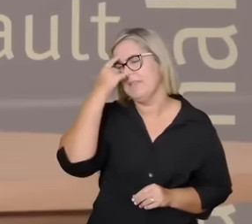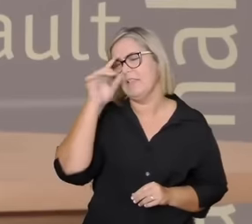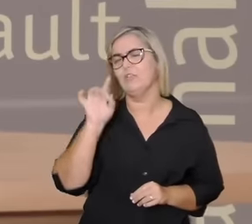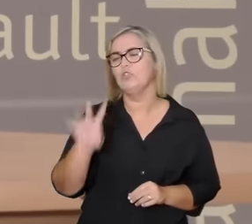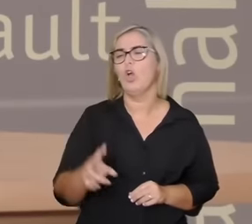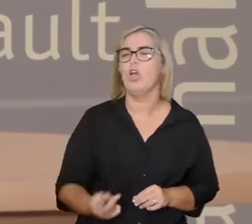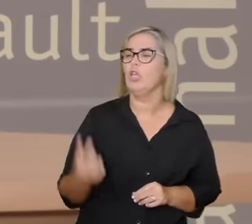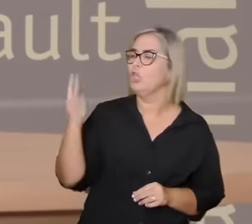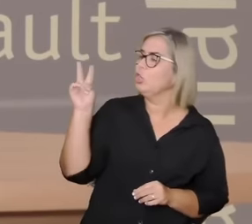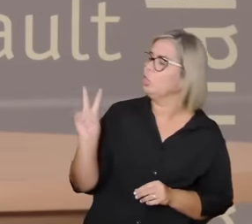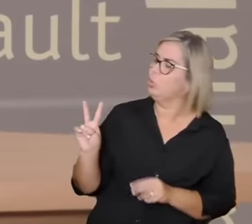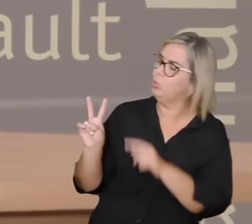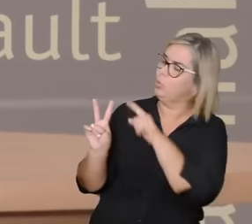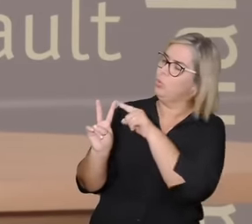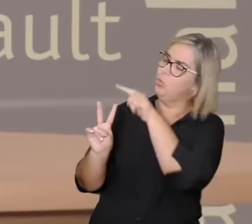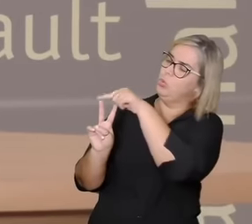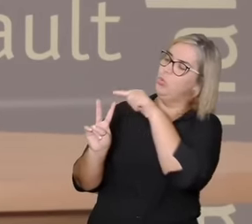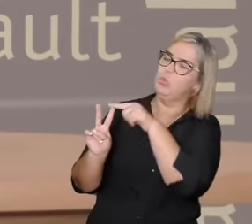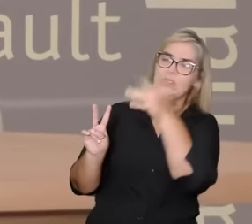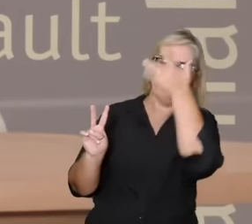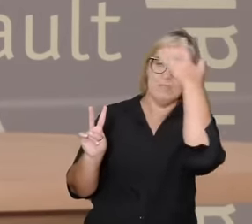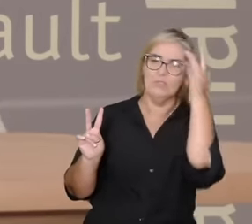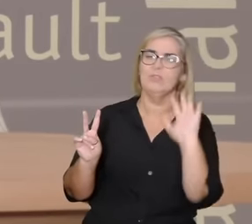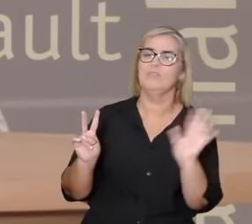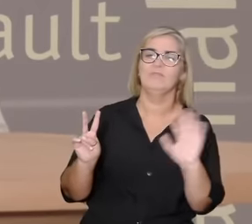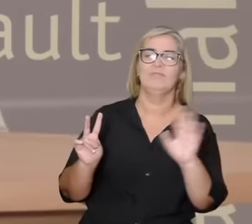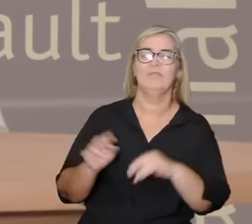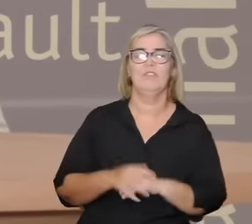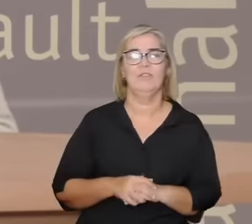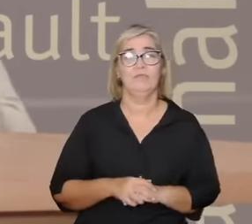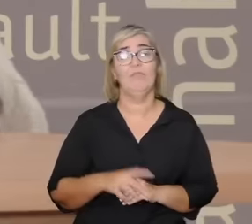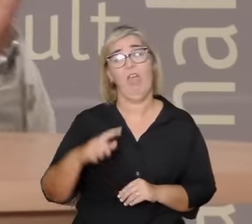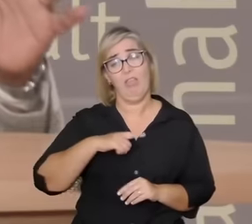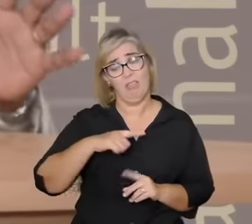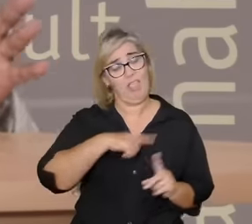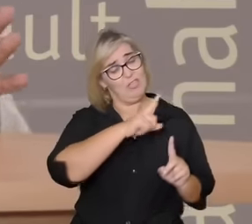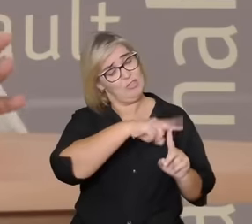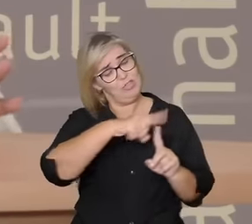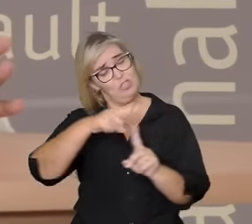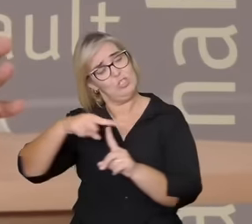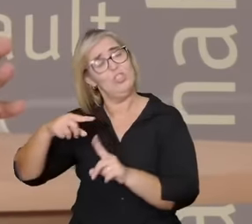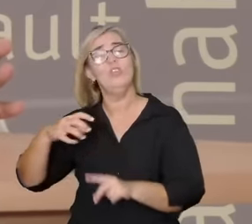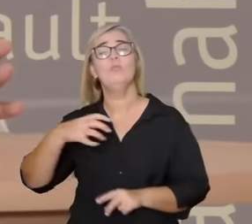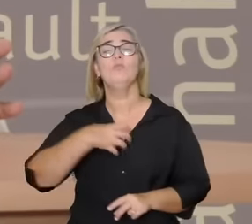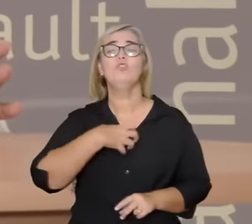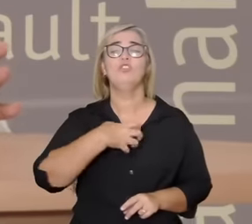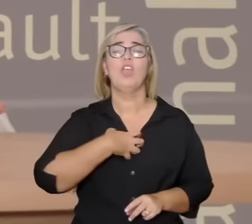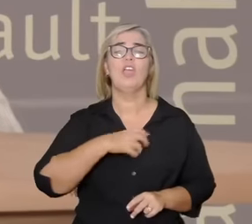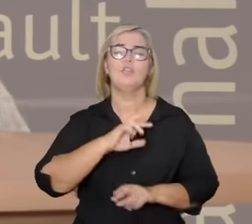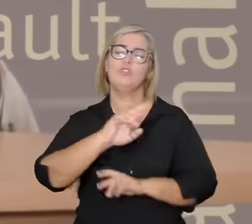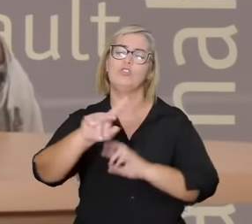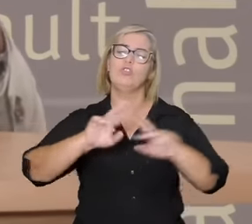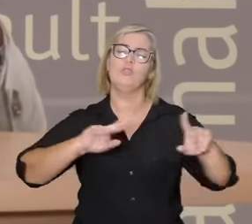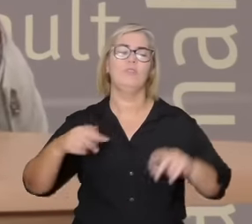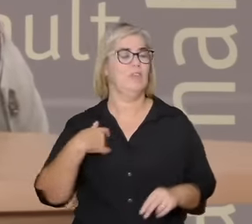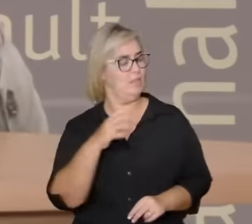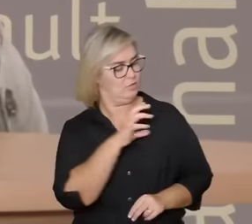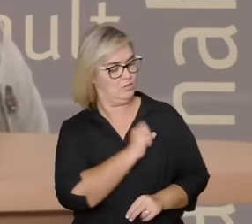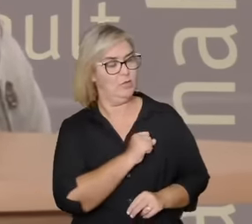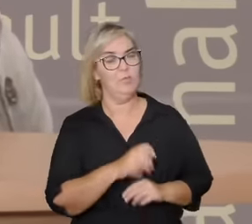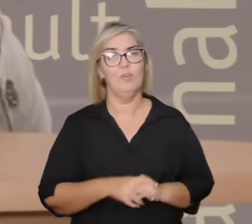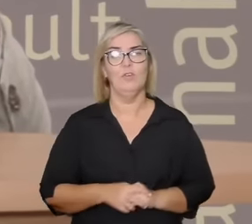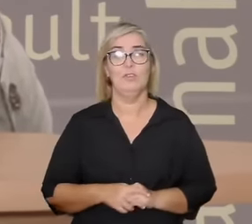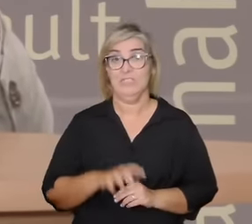artesania afetiva são outras formas tem outros mitos em torno disso se a gente talvez